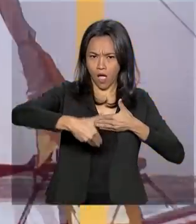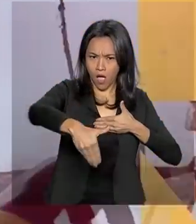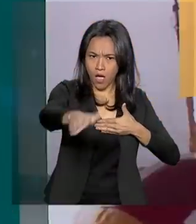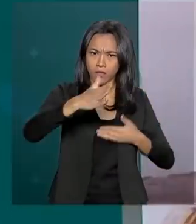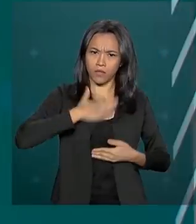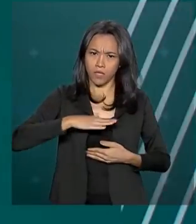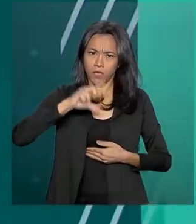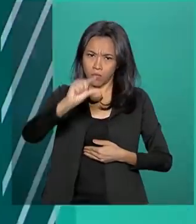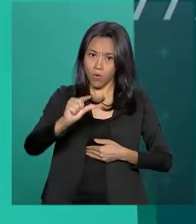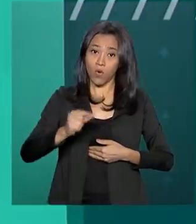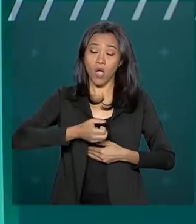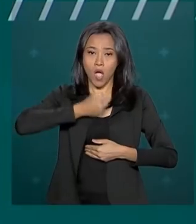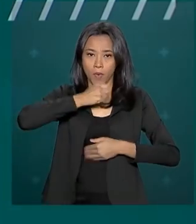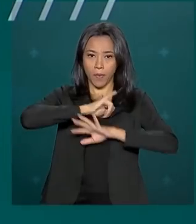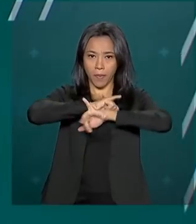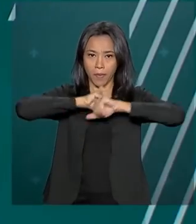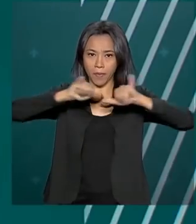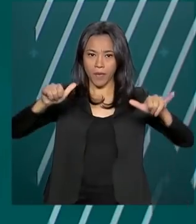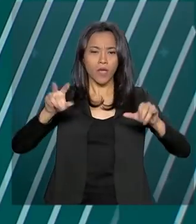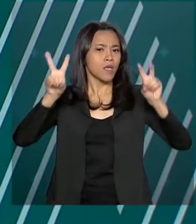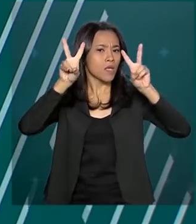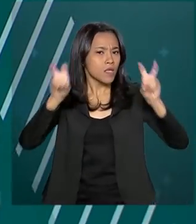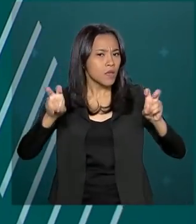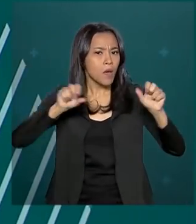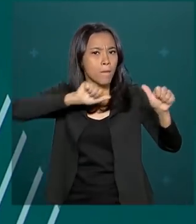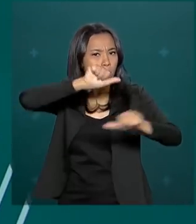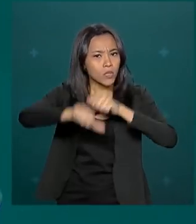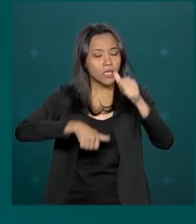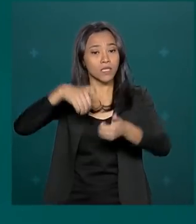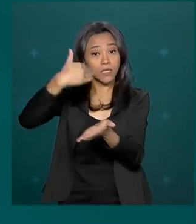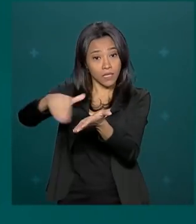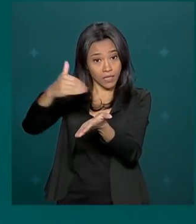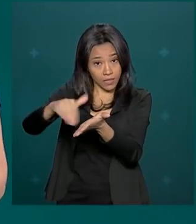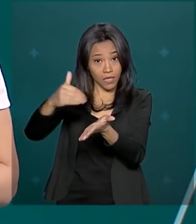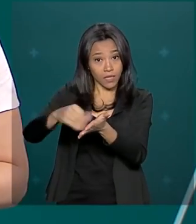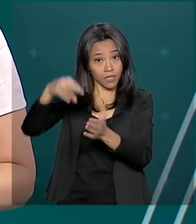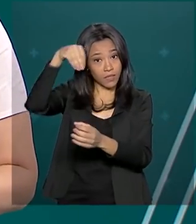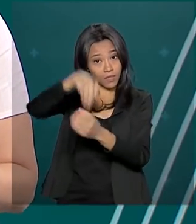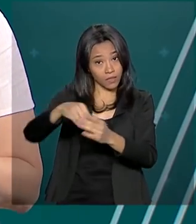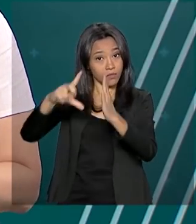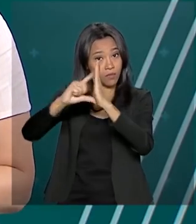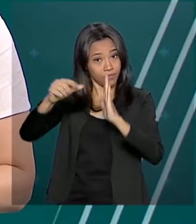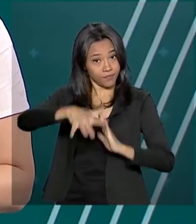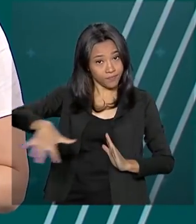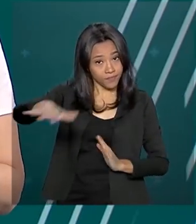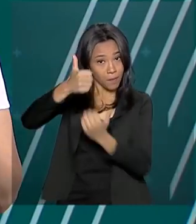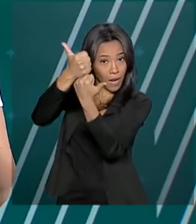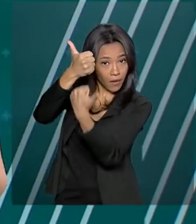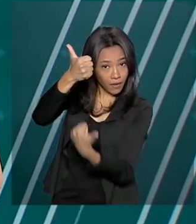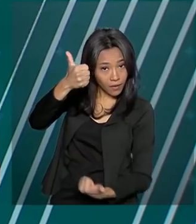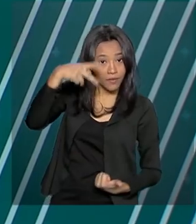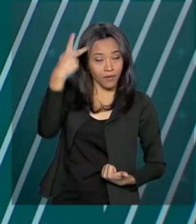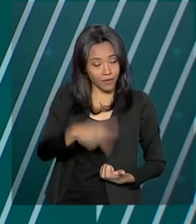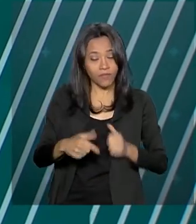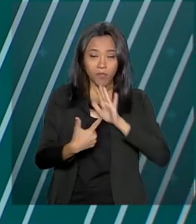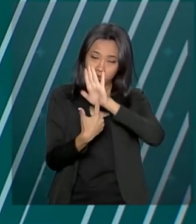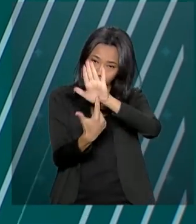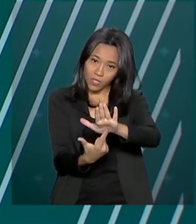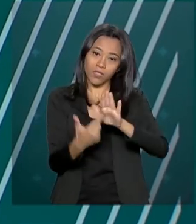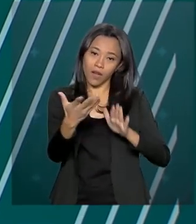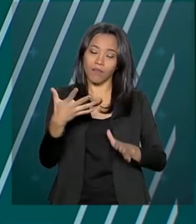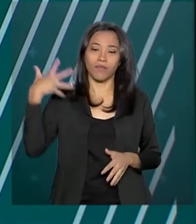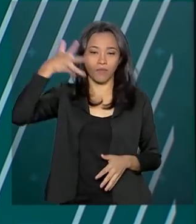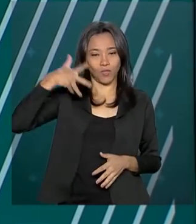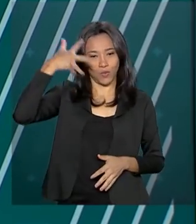daqui a instantes, ao vivo. Ele vai falar sobre mudanças na Secretaria-Geral da Presidência da República. E a TV Brasil vai transmitir ao vivo a